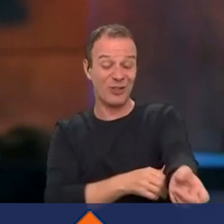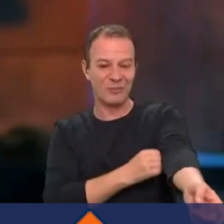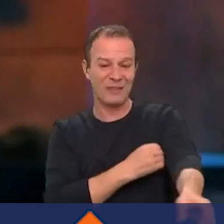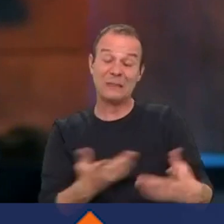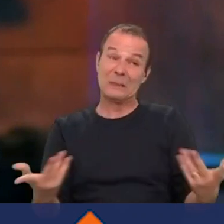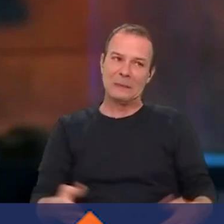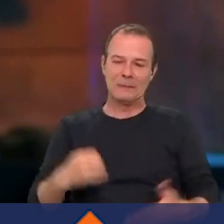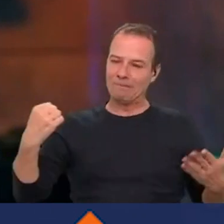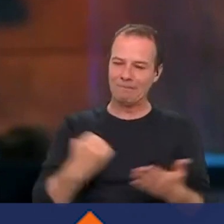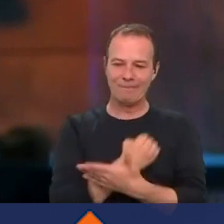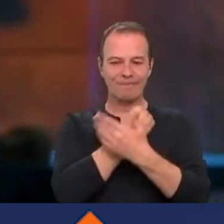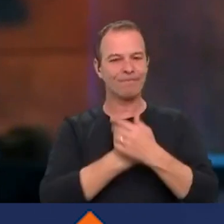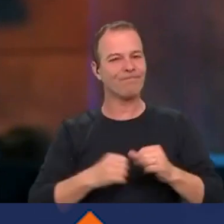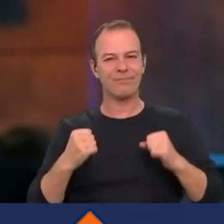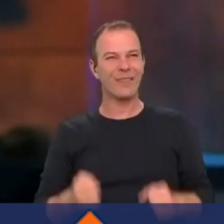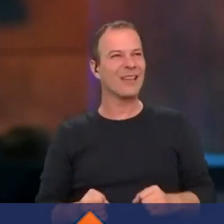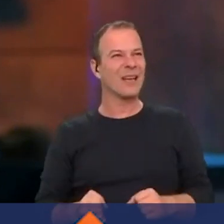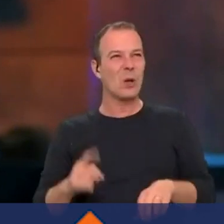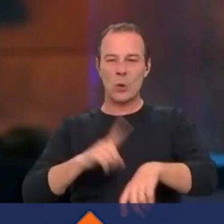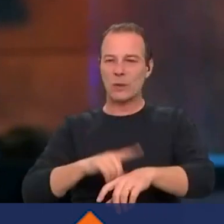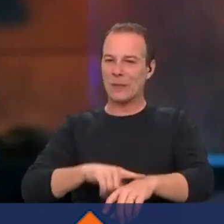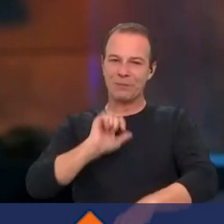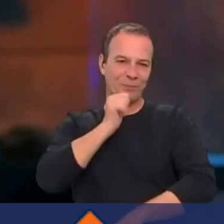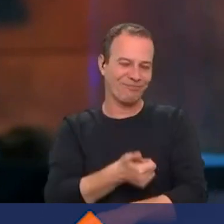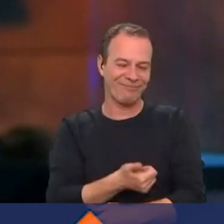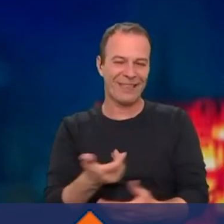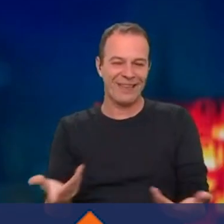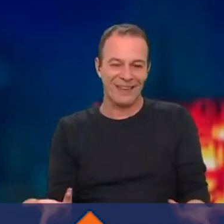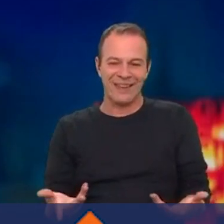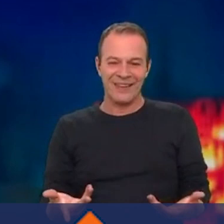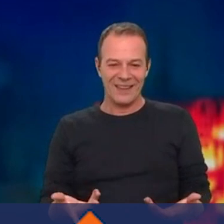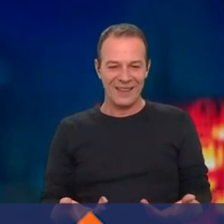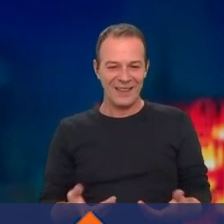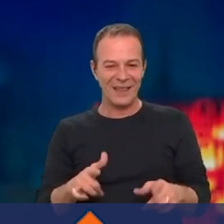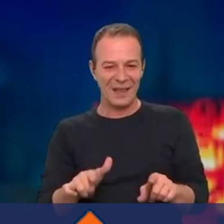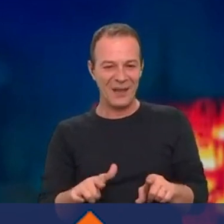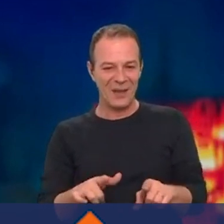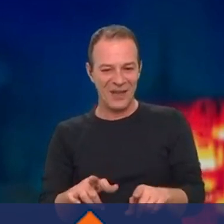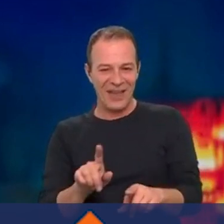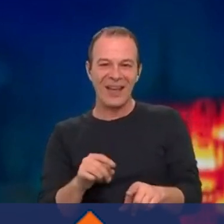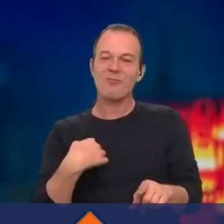infelizmente não cabe no nosso tempo já de entrevista. Se quiser, acho que ainda mais um pouco.